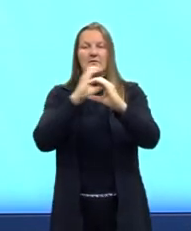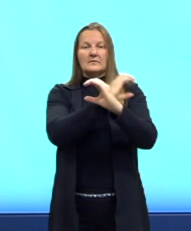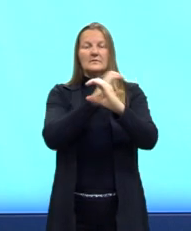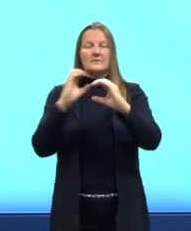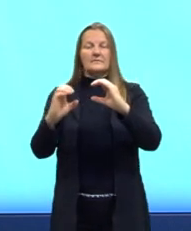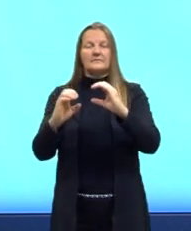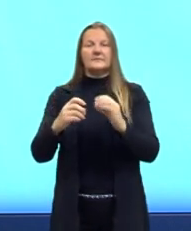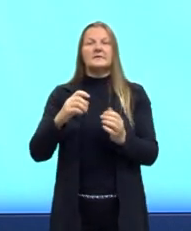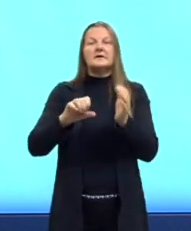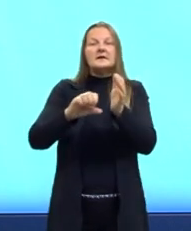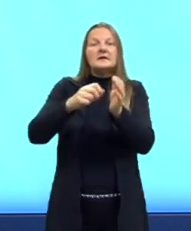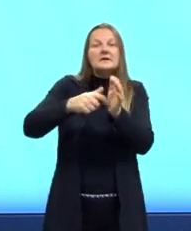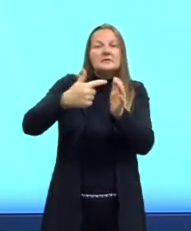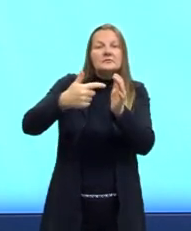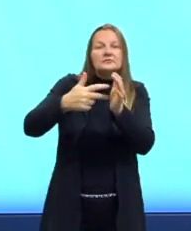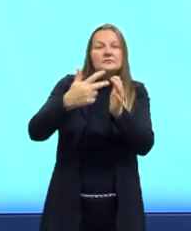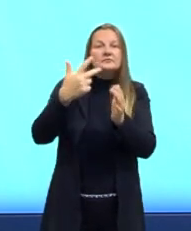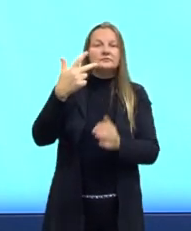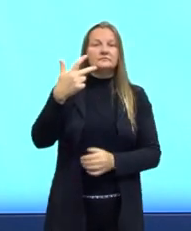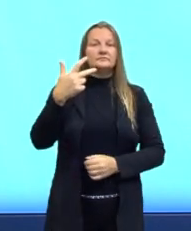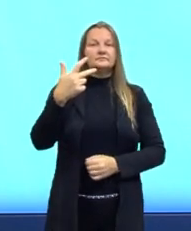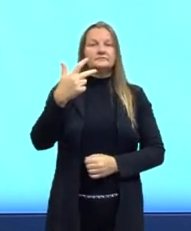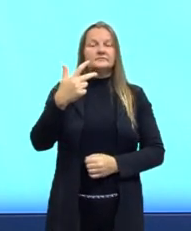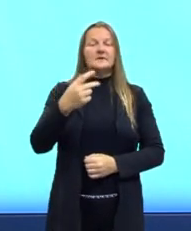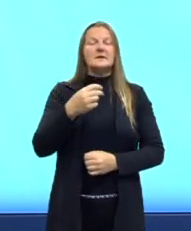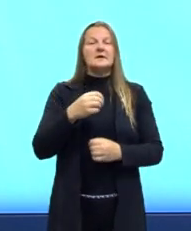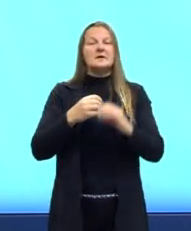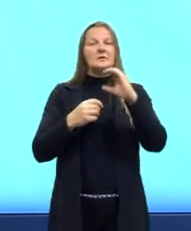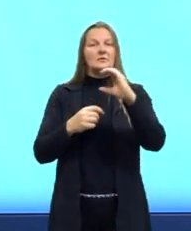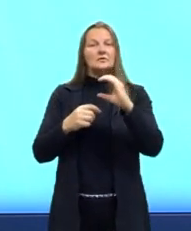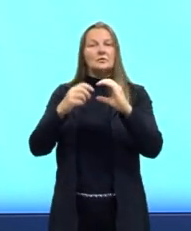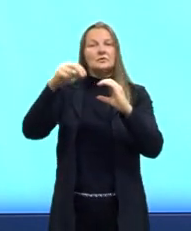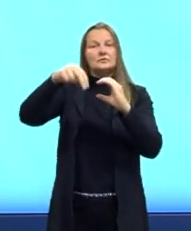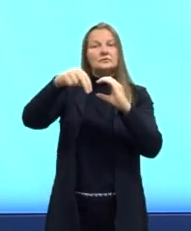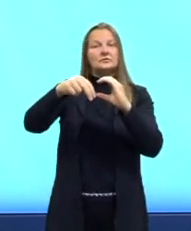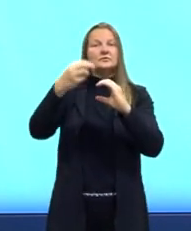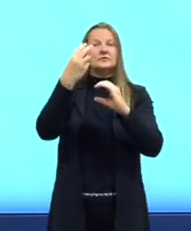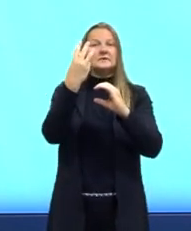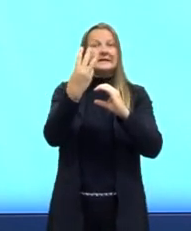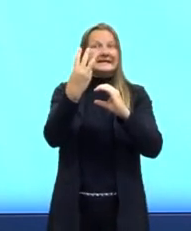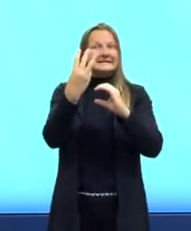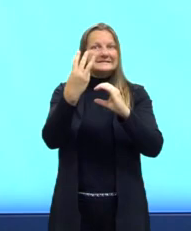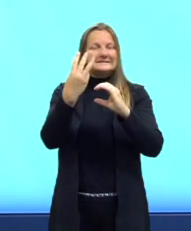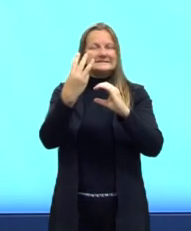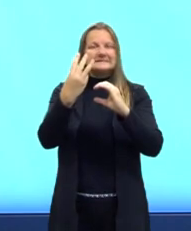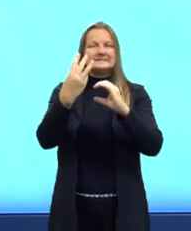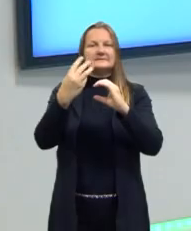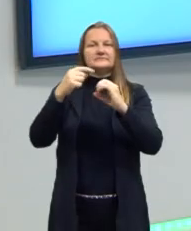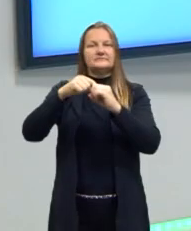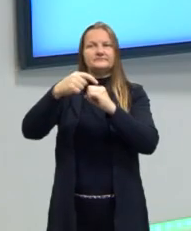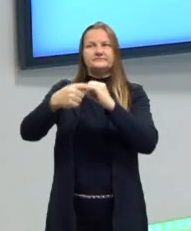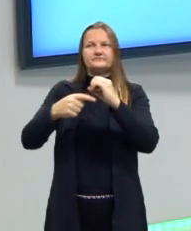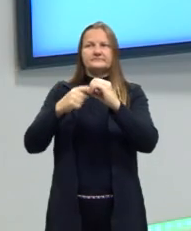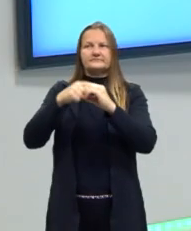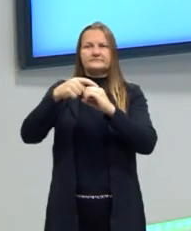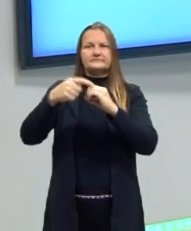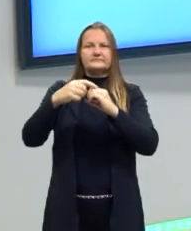terciária é o nitrogênio ligado a três átomos de carbono. Ou seja, eu não tenho nenhum